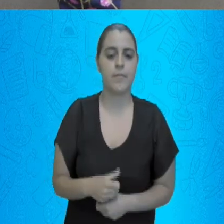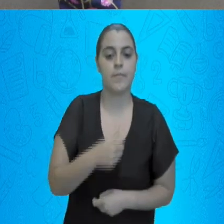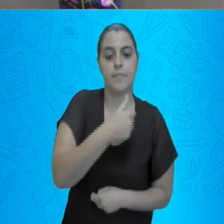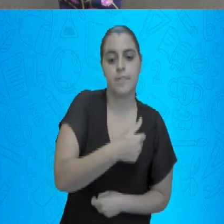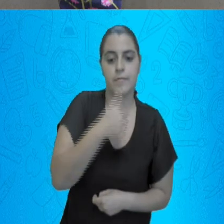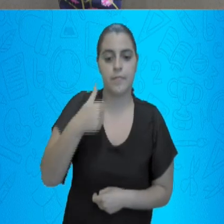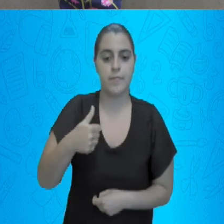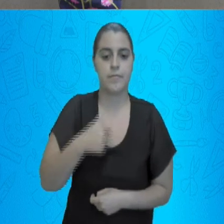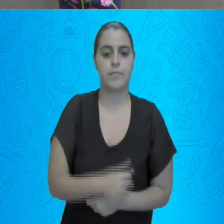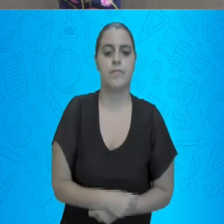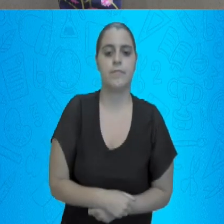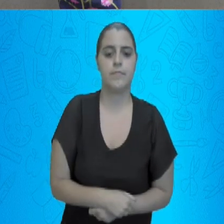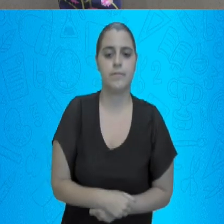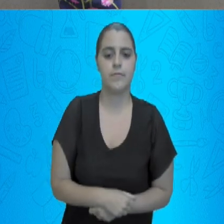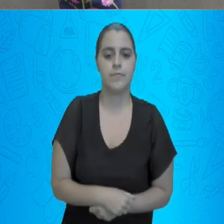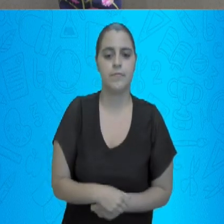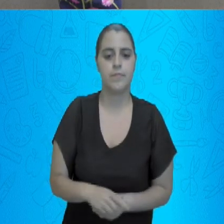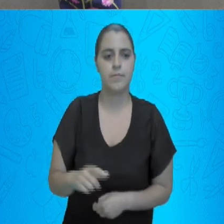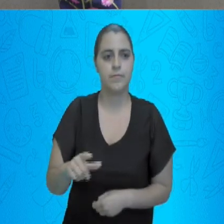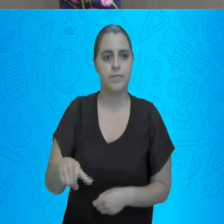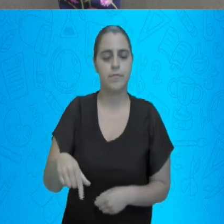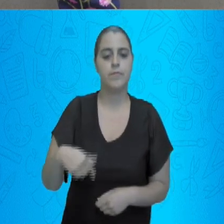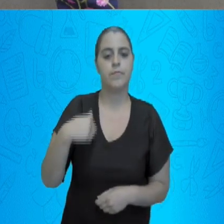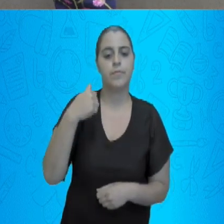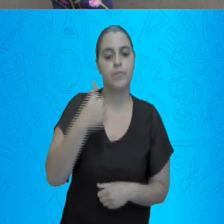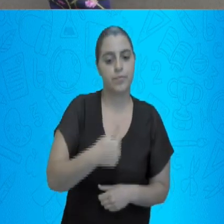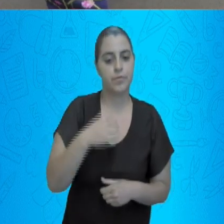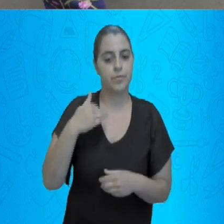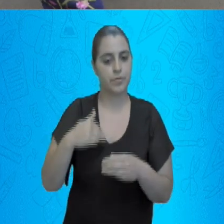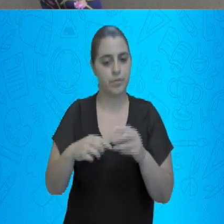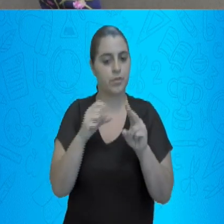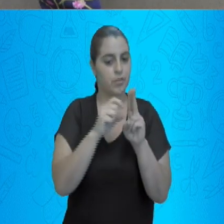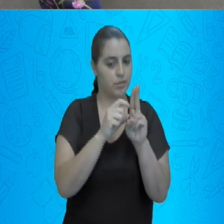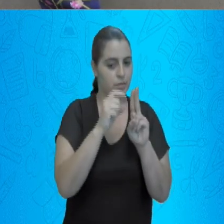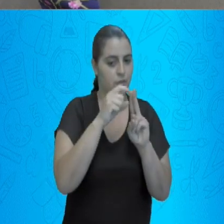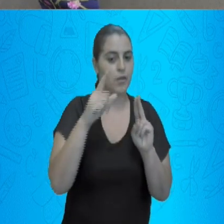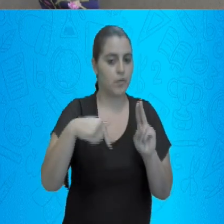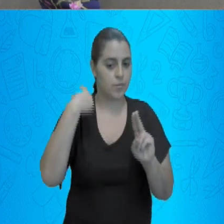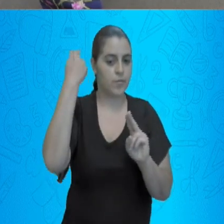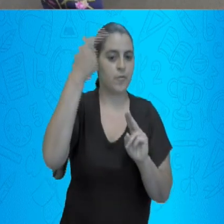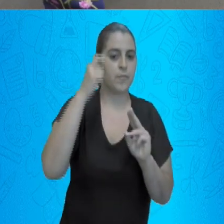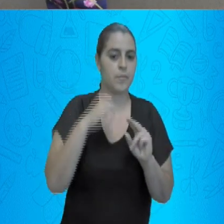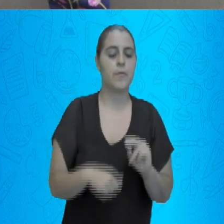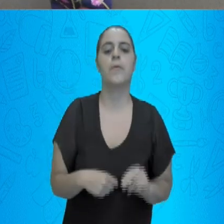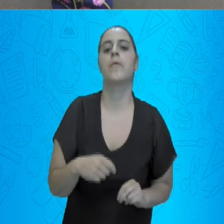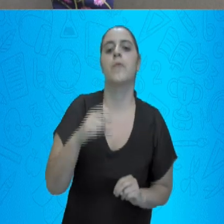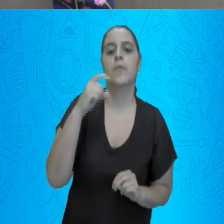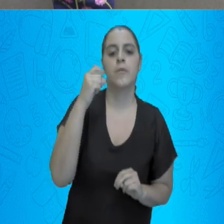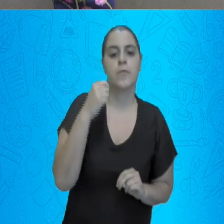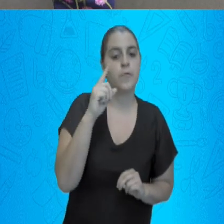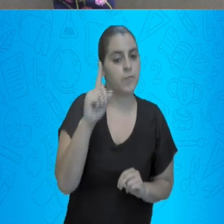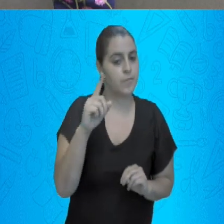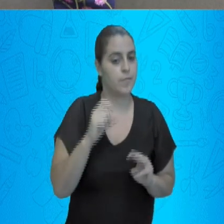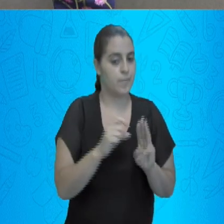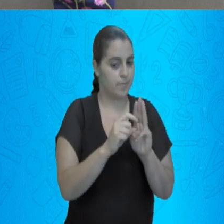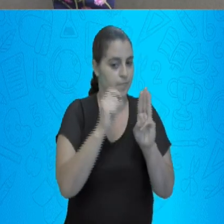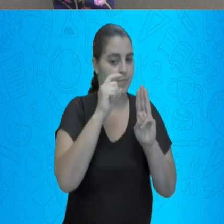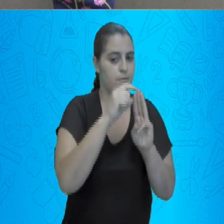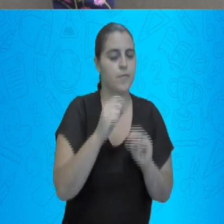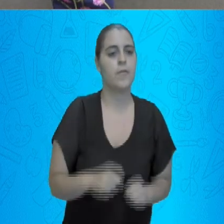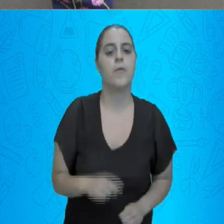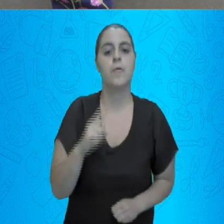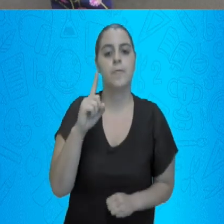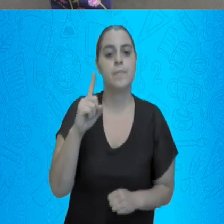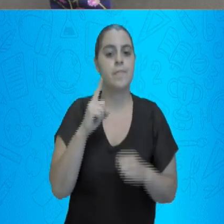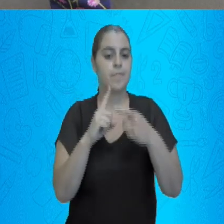11. Coloco o 1. E sobo o 1. Vou subir o 1 da centena. E assim, vou somar de novo. 1